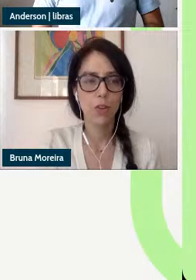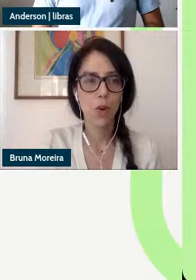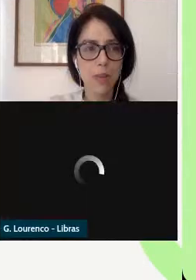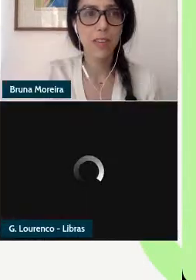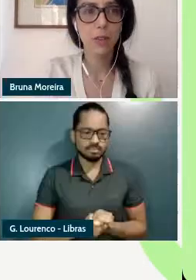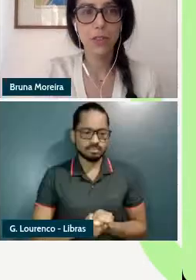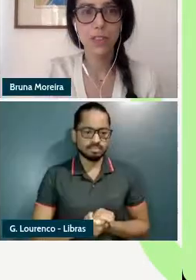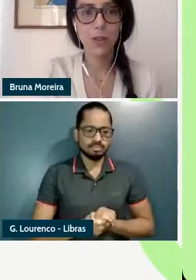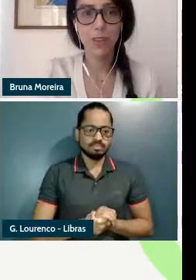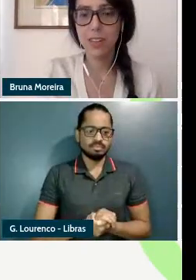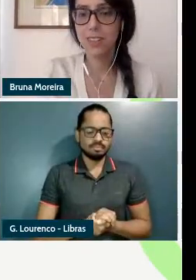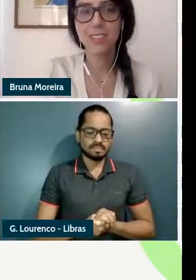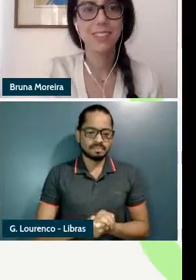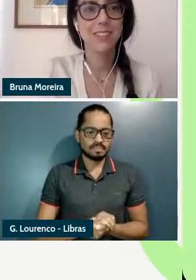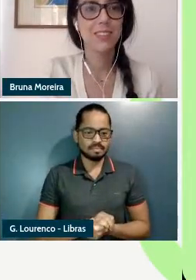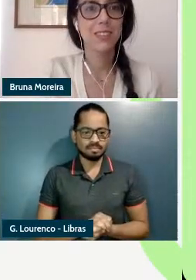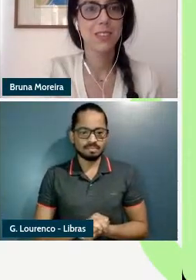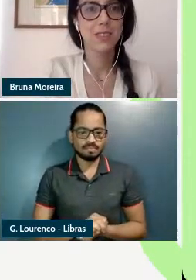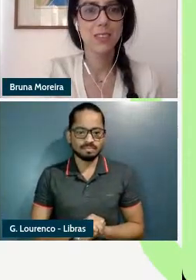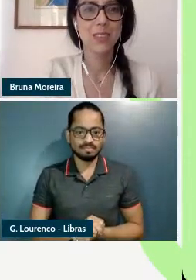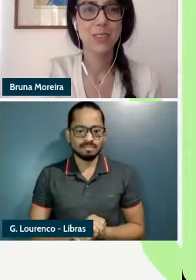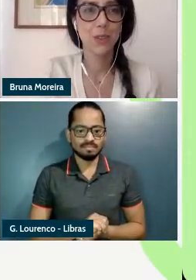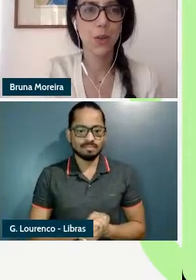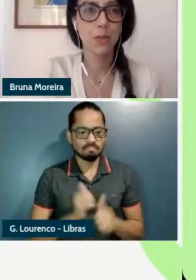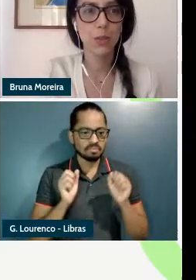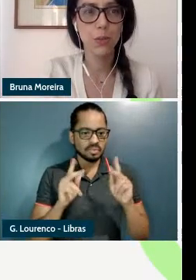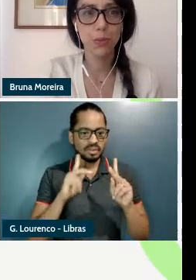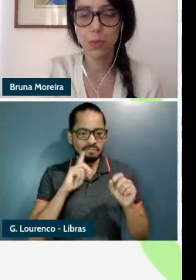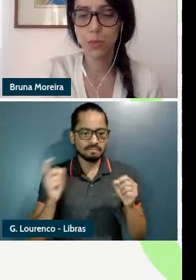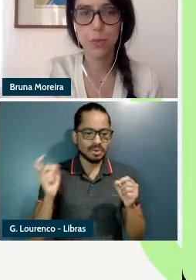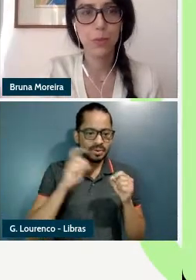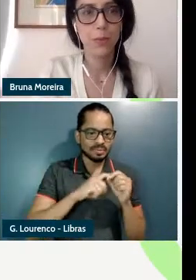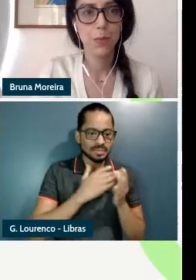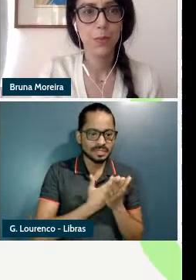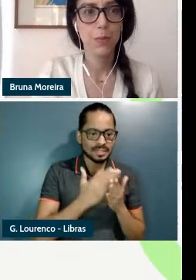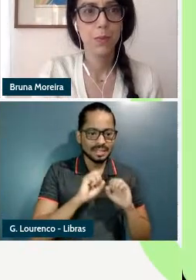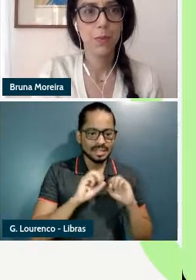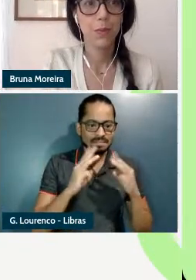só que eu comecei do final né só um segundo